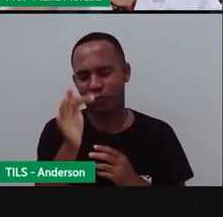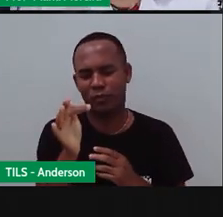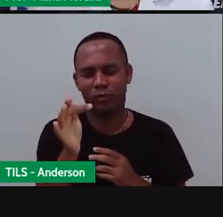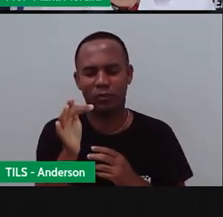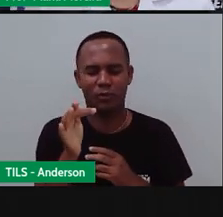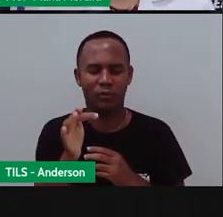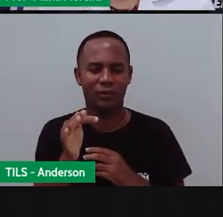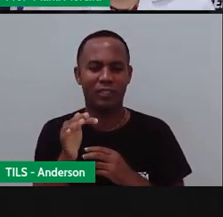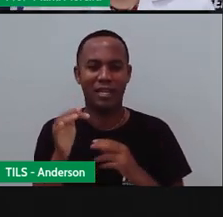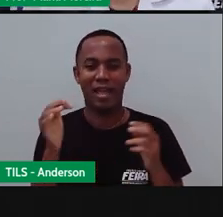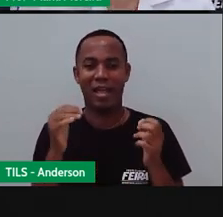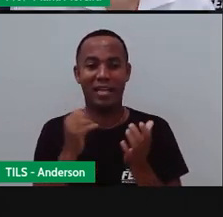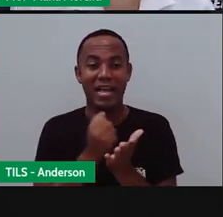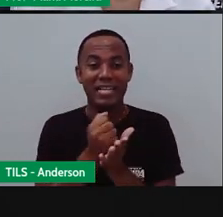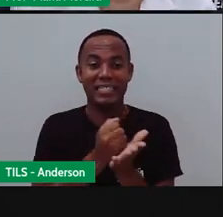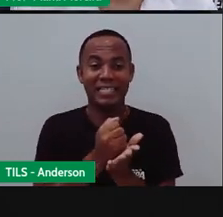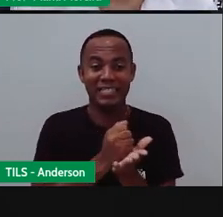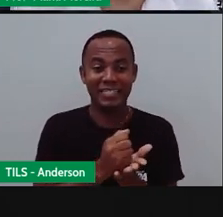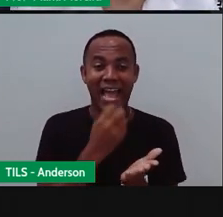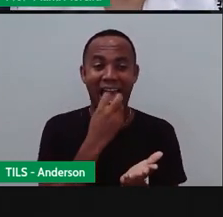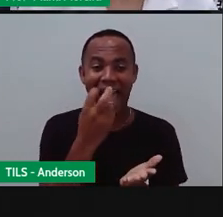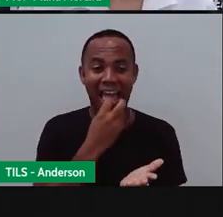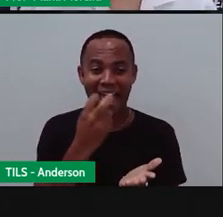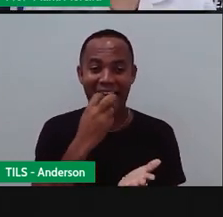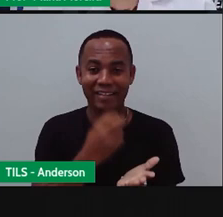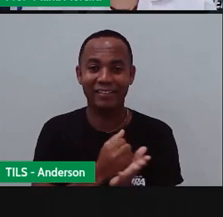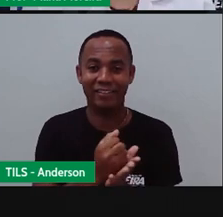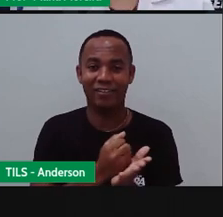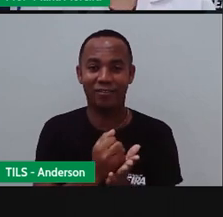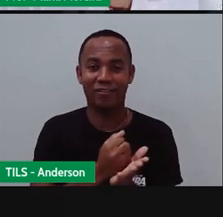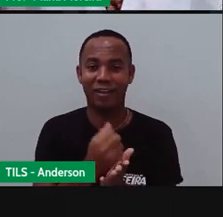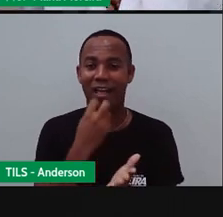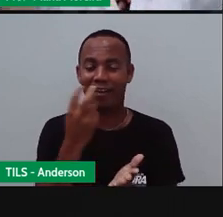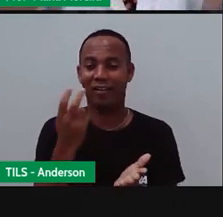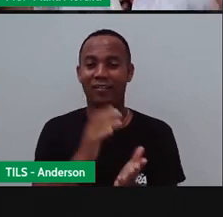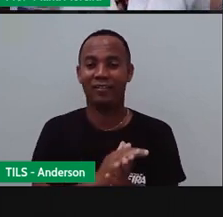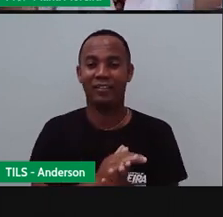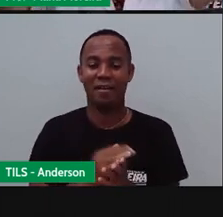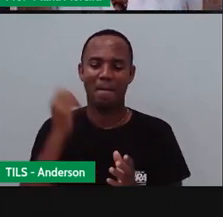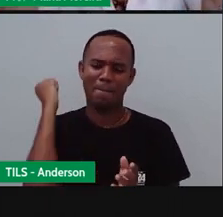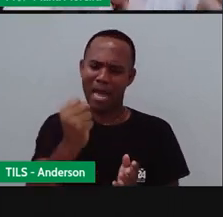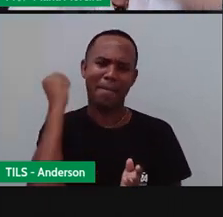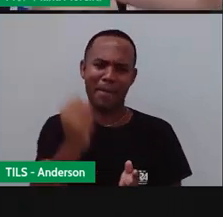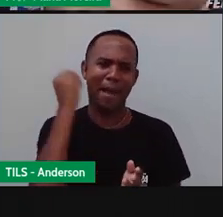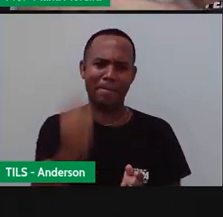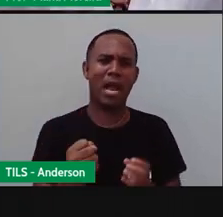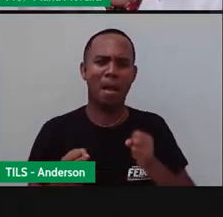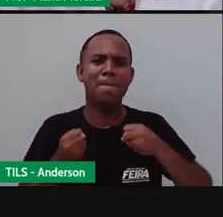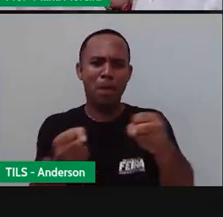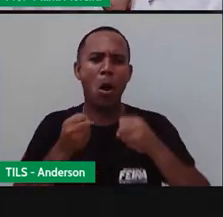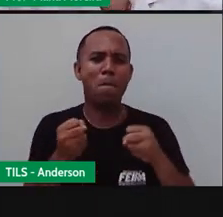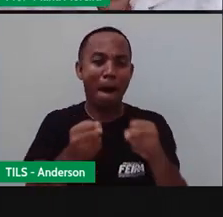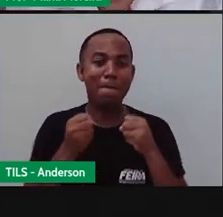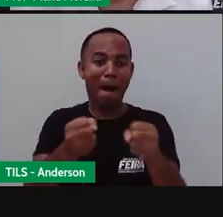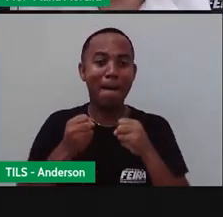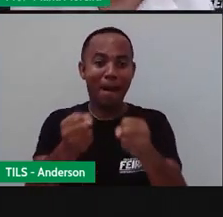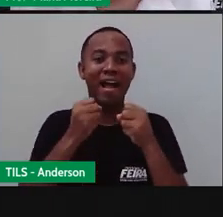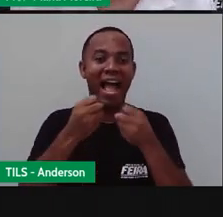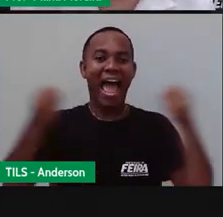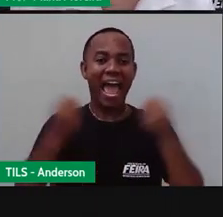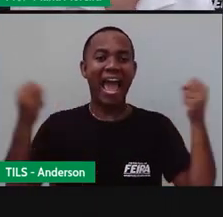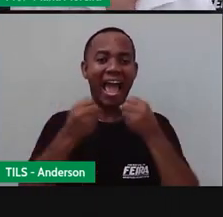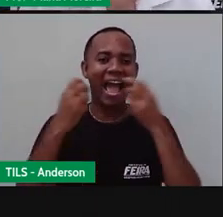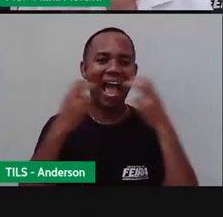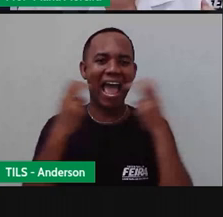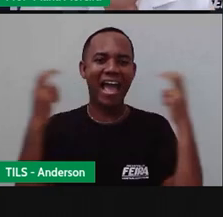Socorro Ivo Ivo Esmurra a caixa Grita o mais alto